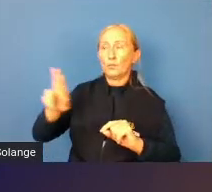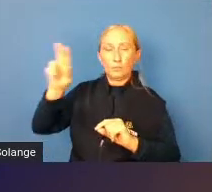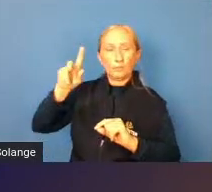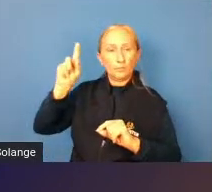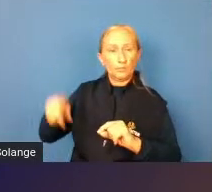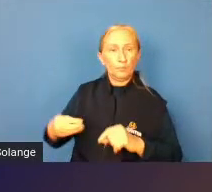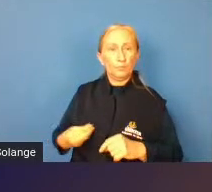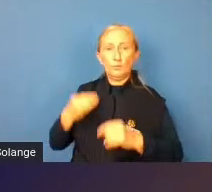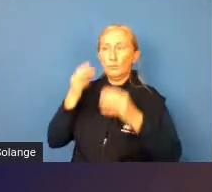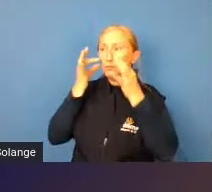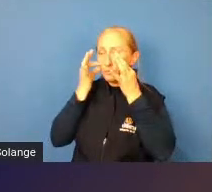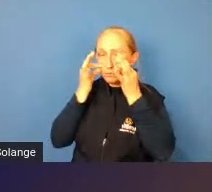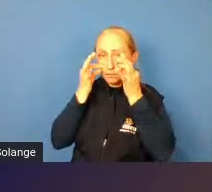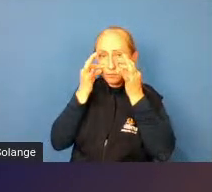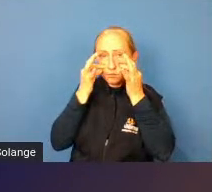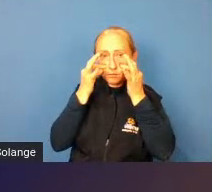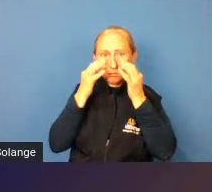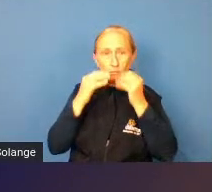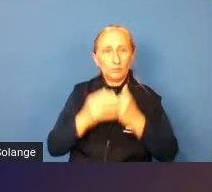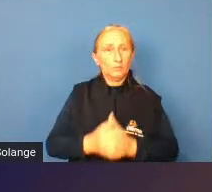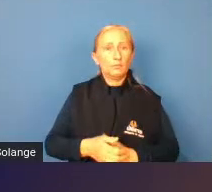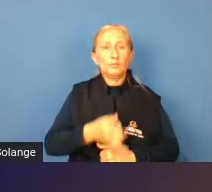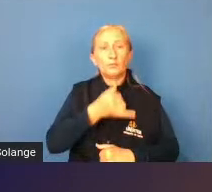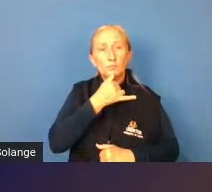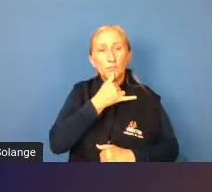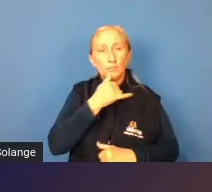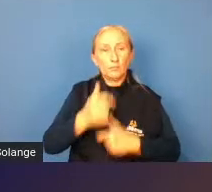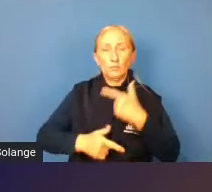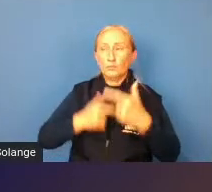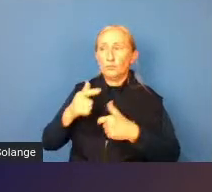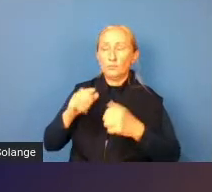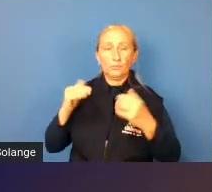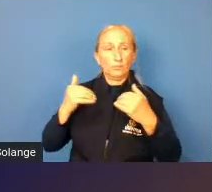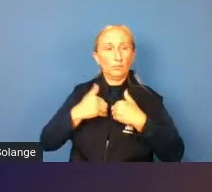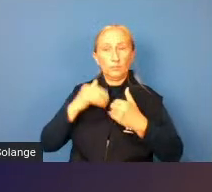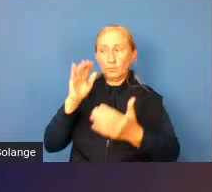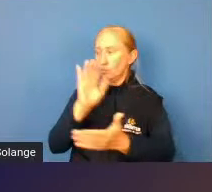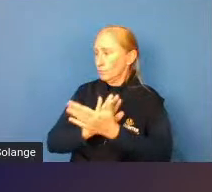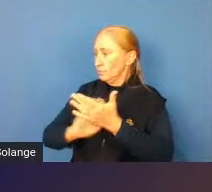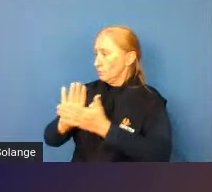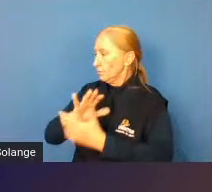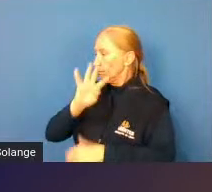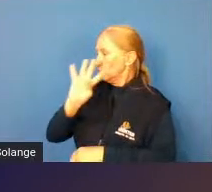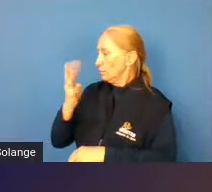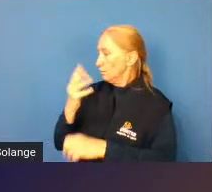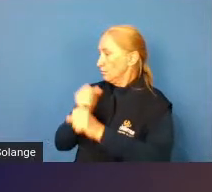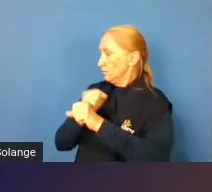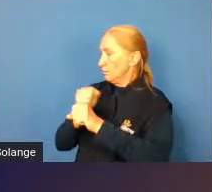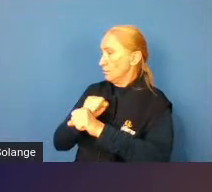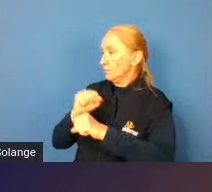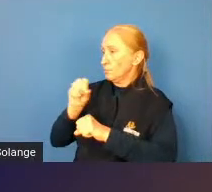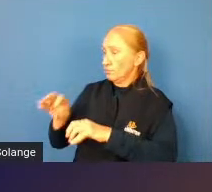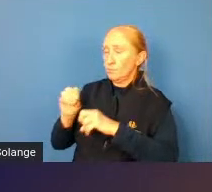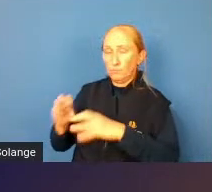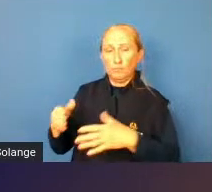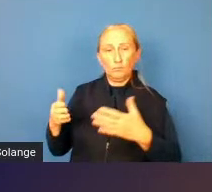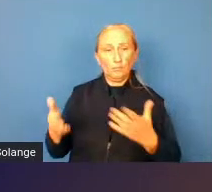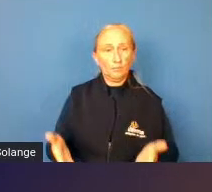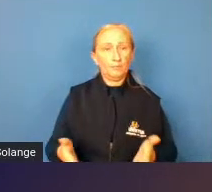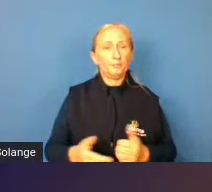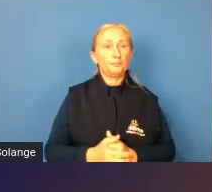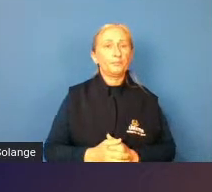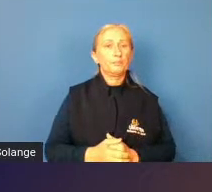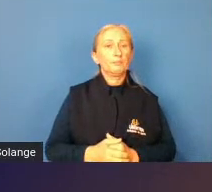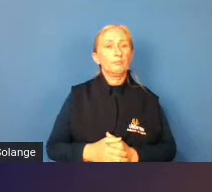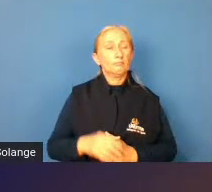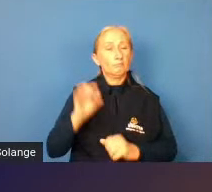presencial e gente olha infelizmente eu não trabalhei em autismo em nenhuma das minhas cadeiras de quatro anos de ensino então foi